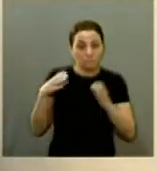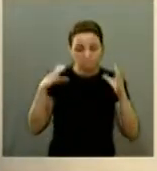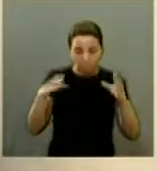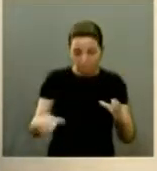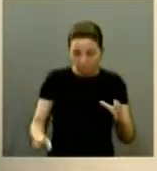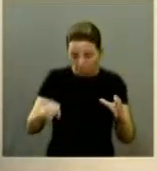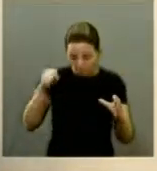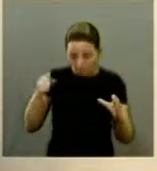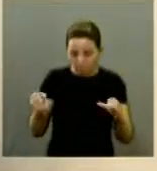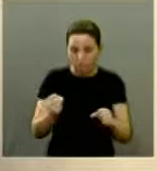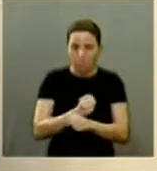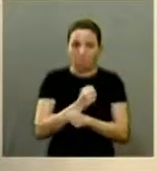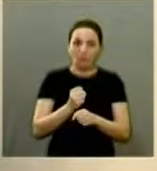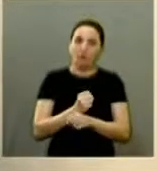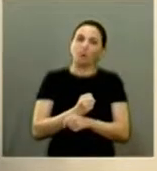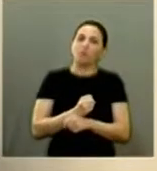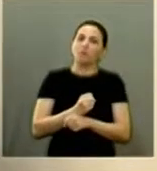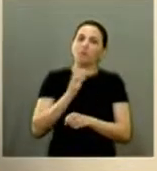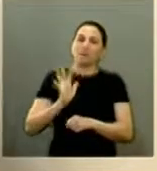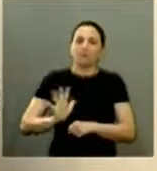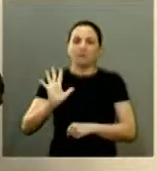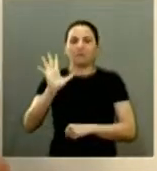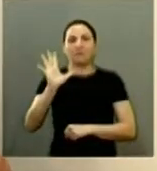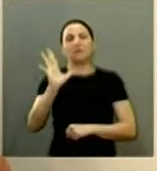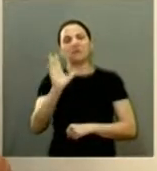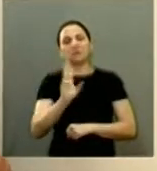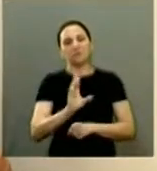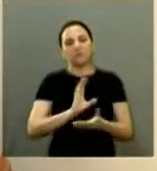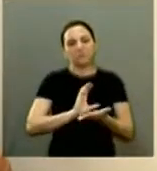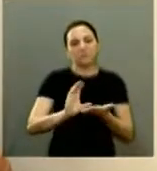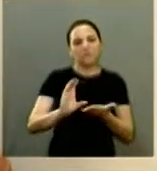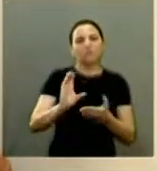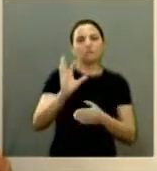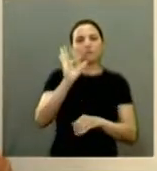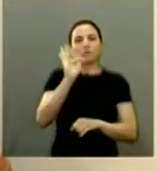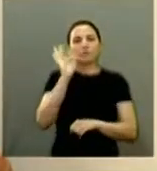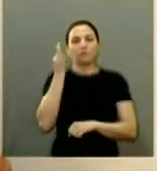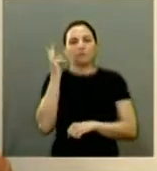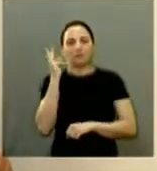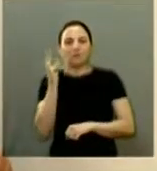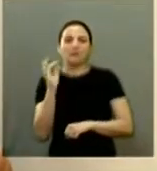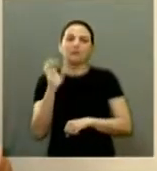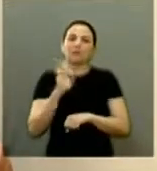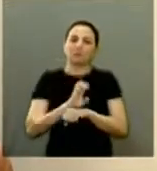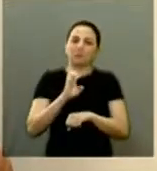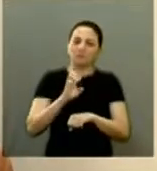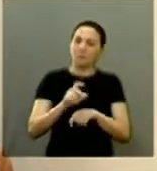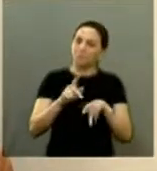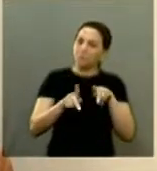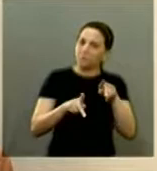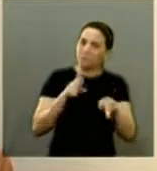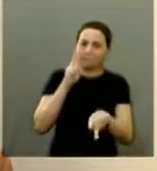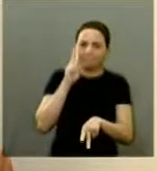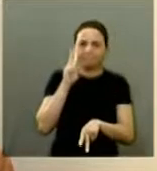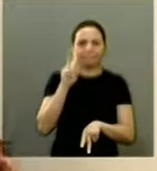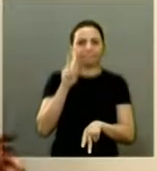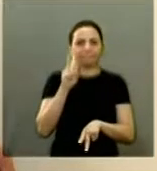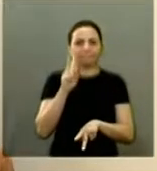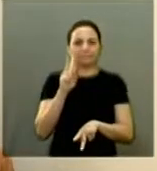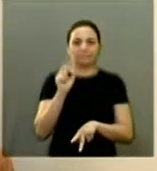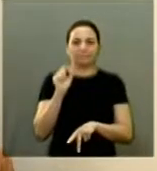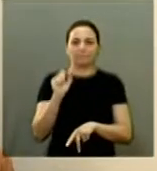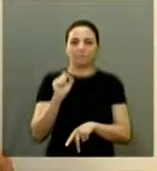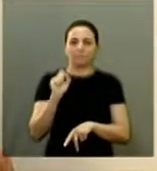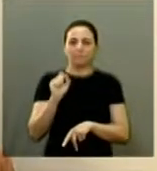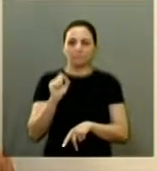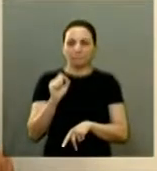uma obra cara que teve recursos federais recursos municipais que a população às vezes não vê que é